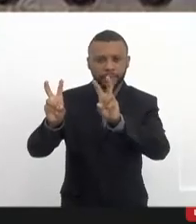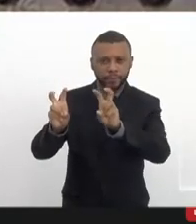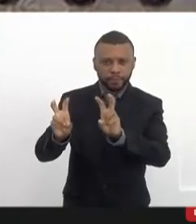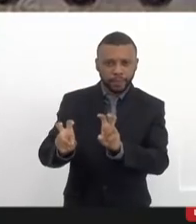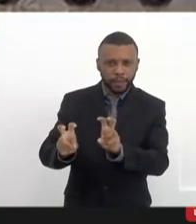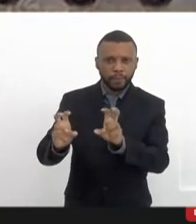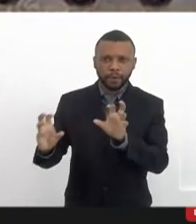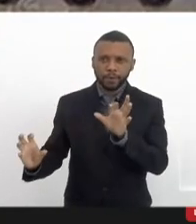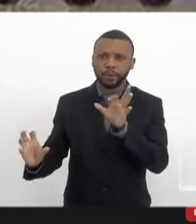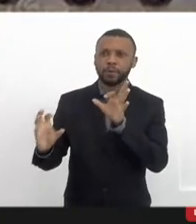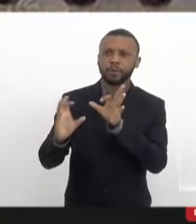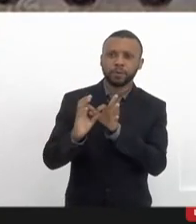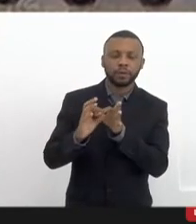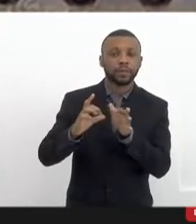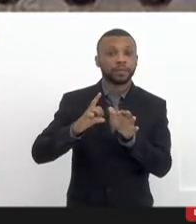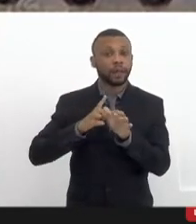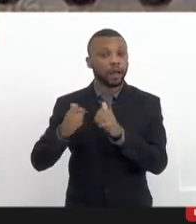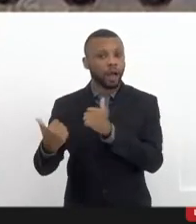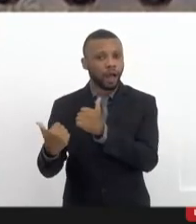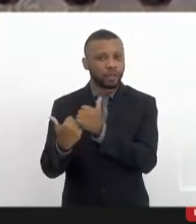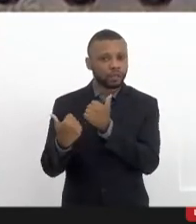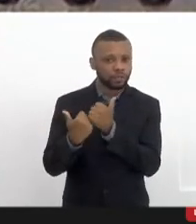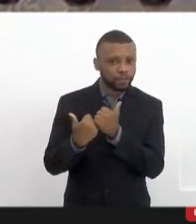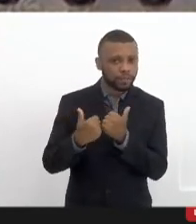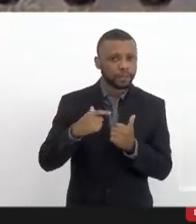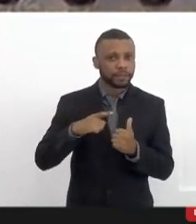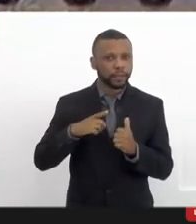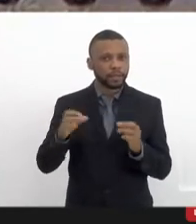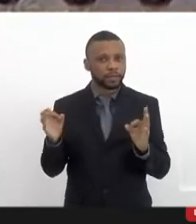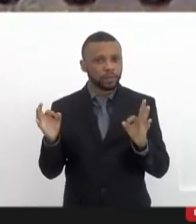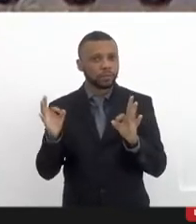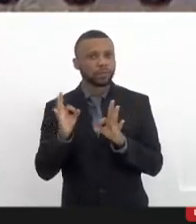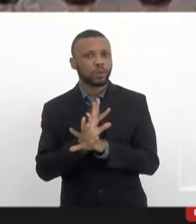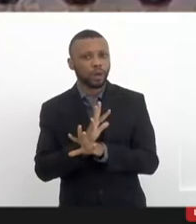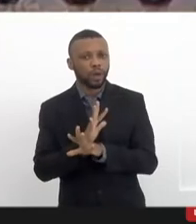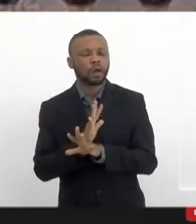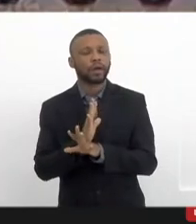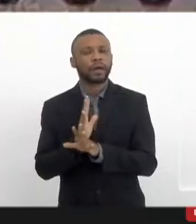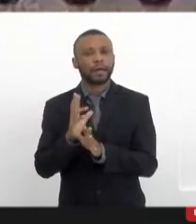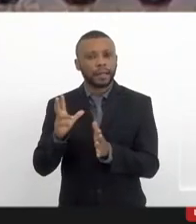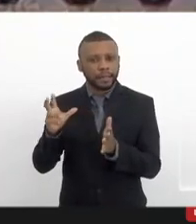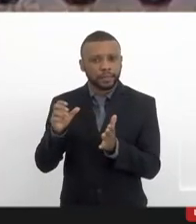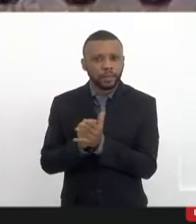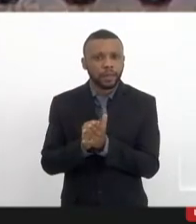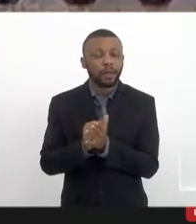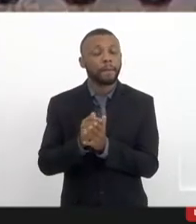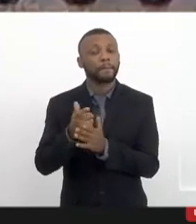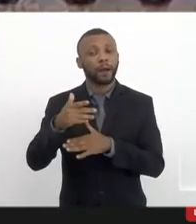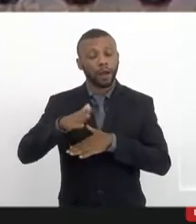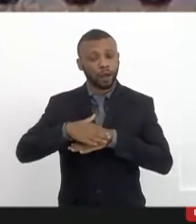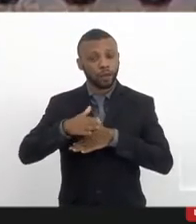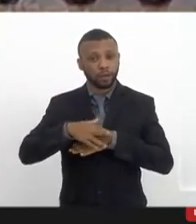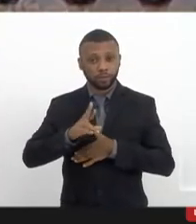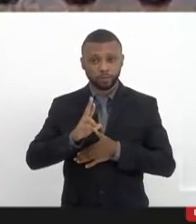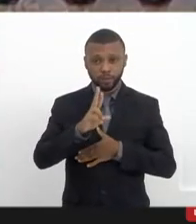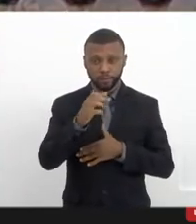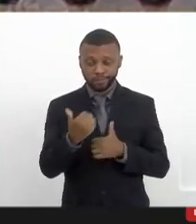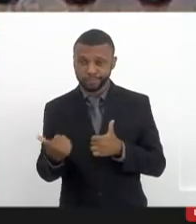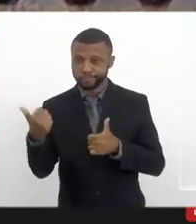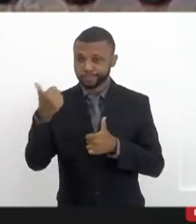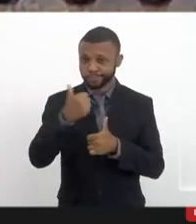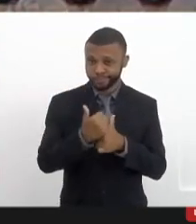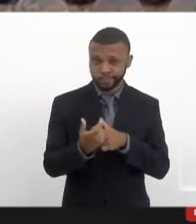no caso, as nossas assessorias, tem total legitimidade para nos representar quando não pudermos.